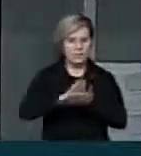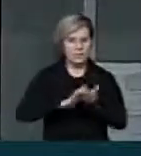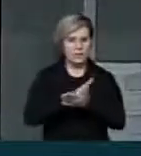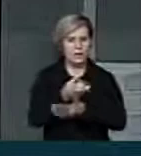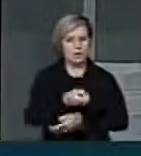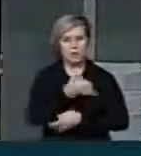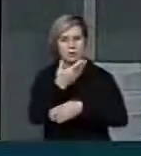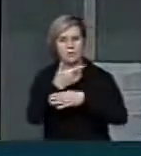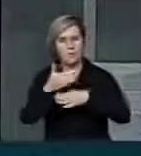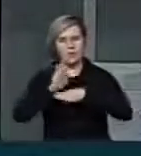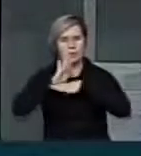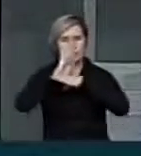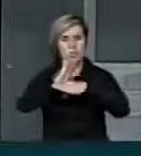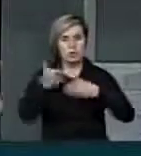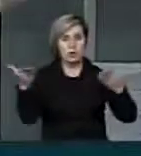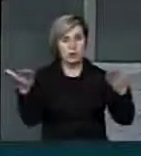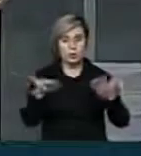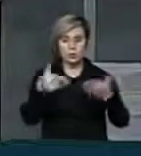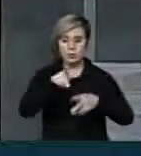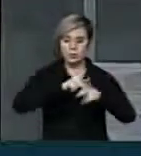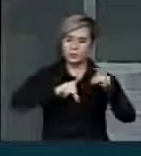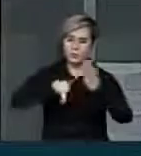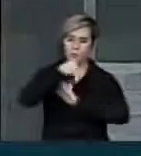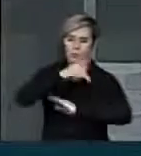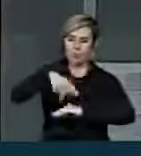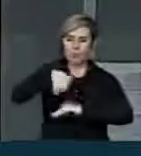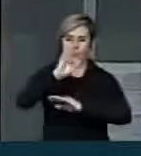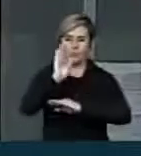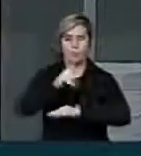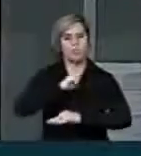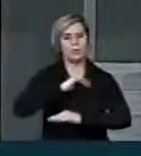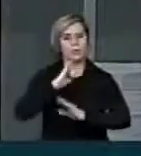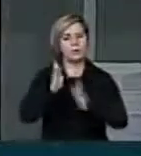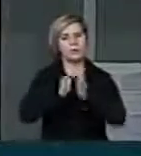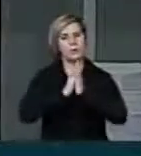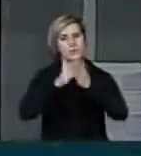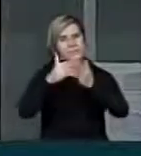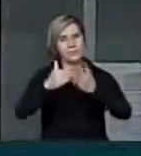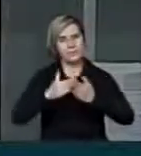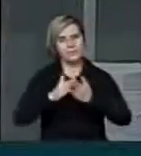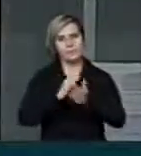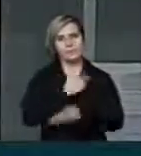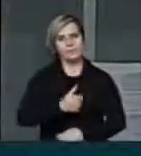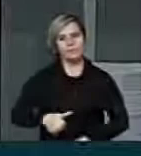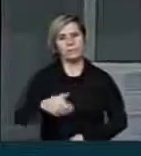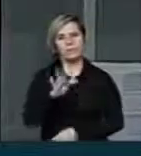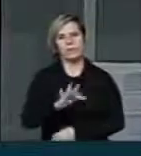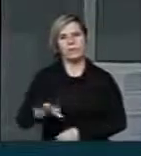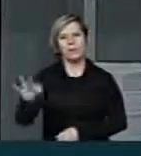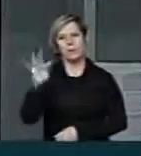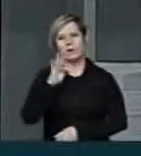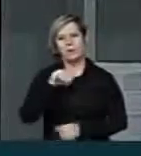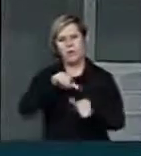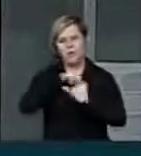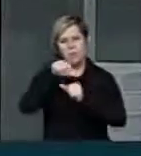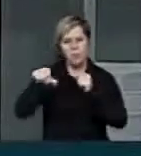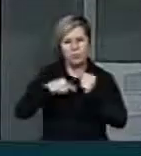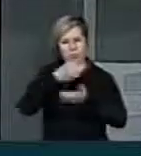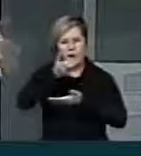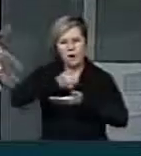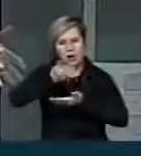benefícios que a humanidade hoje já descuda. Portanto, fica aqui o meu apelo para que o governo não mexa nessas pensões.